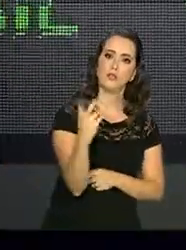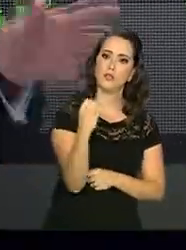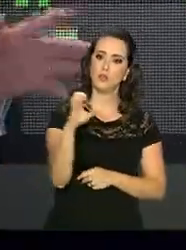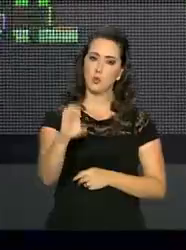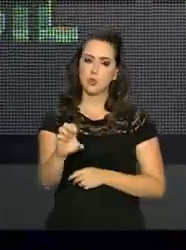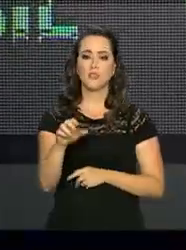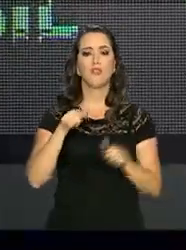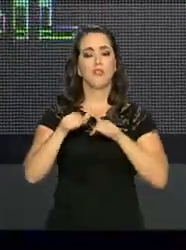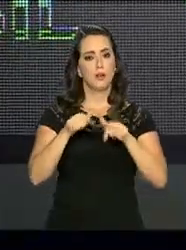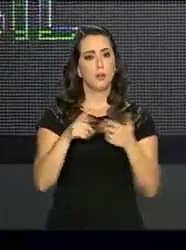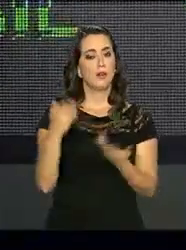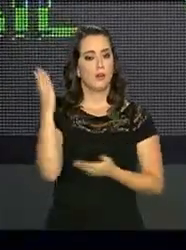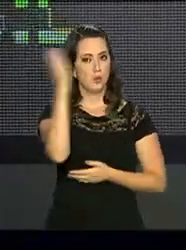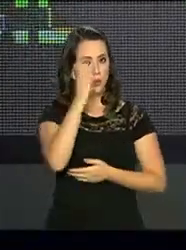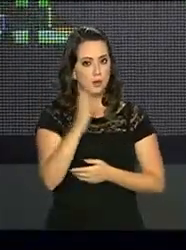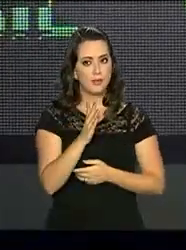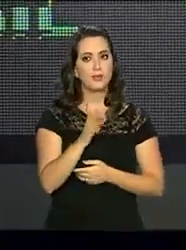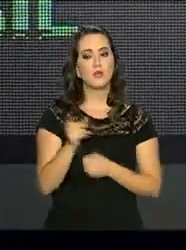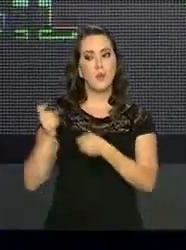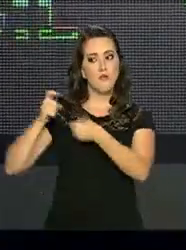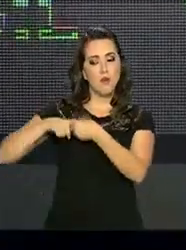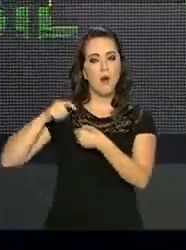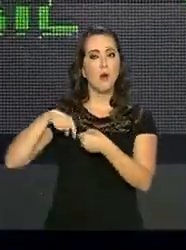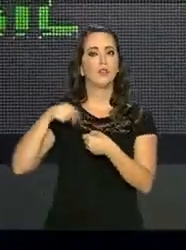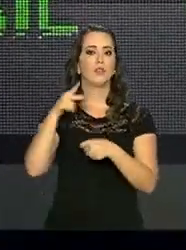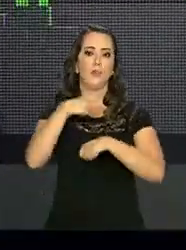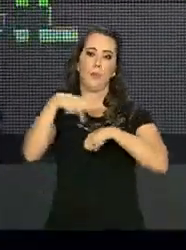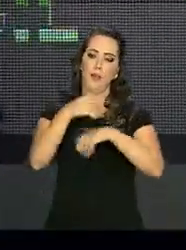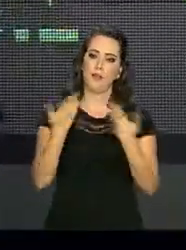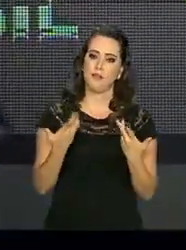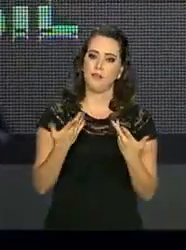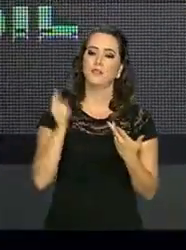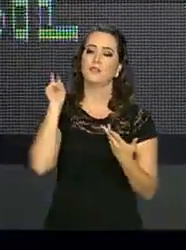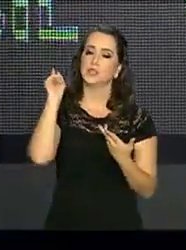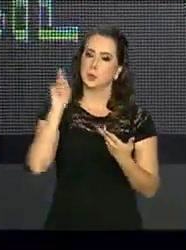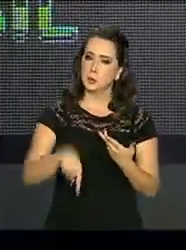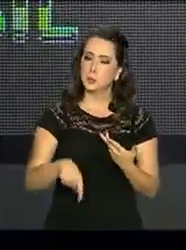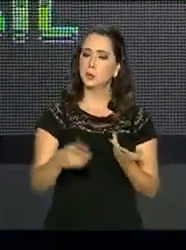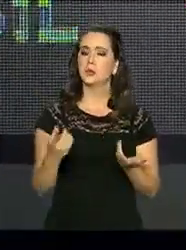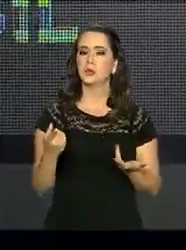que trabalharam no Brasil e vieram para o Chile. Eu acho que esta é uma...